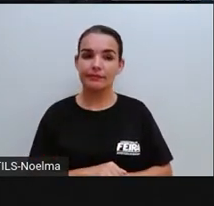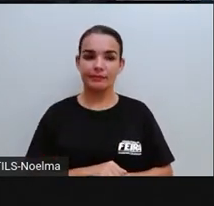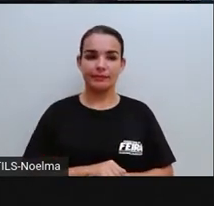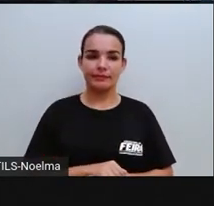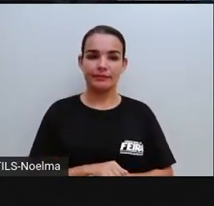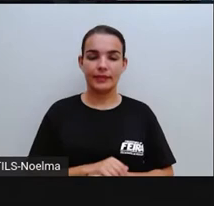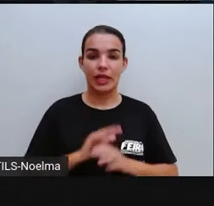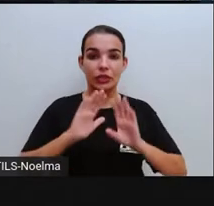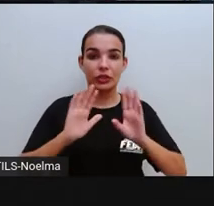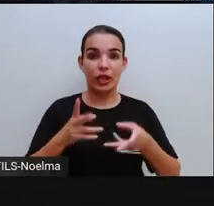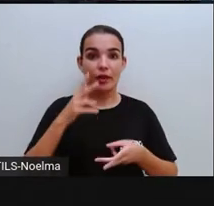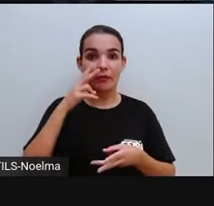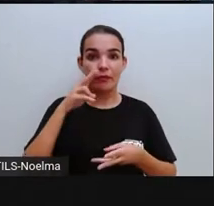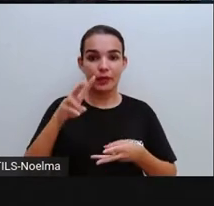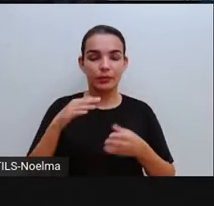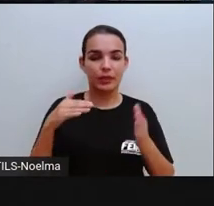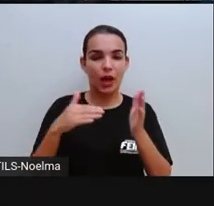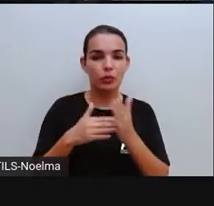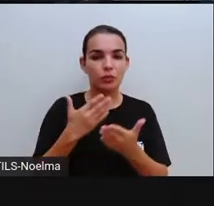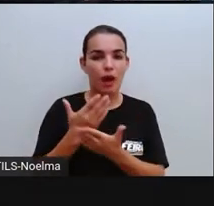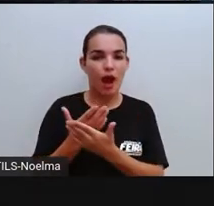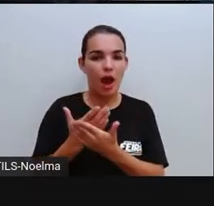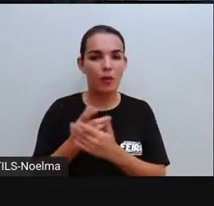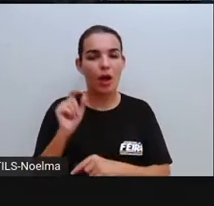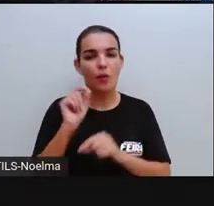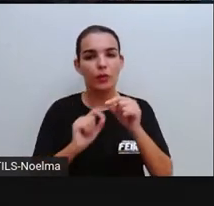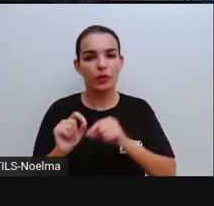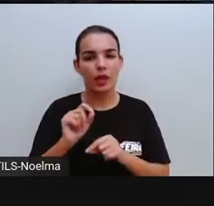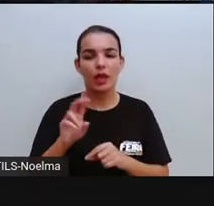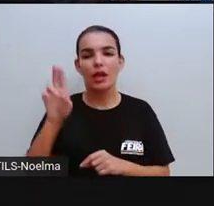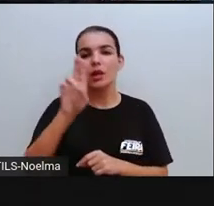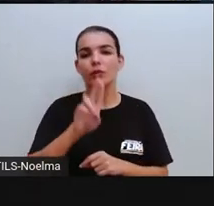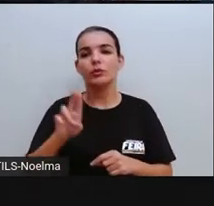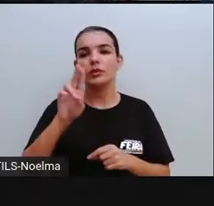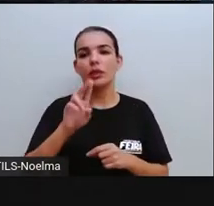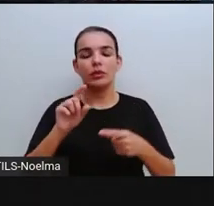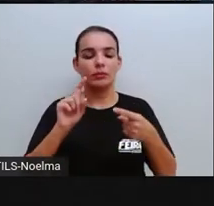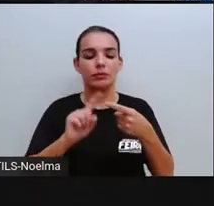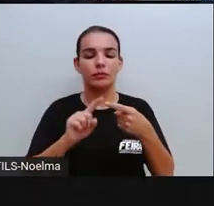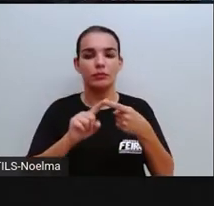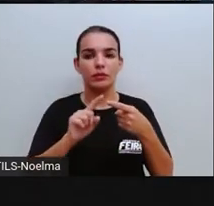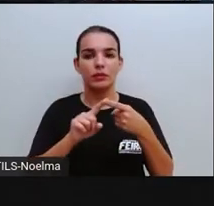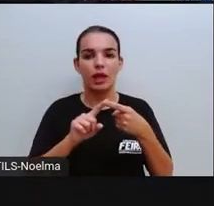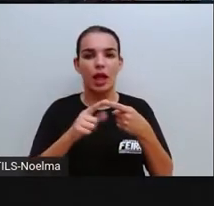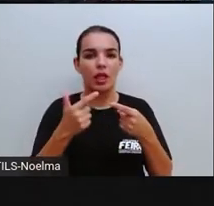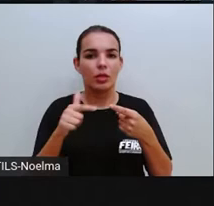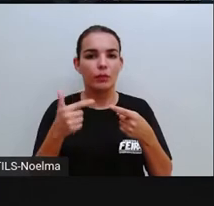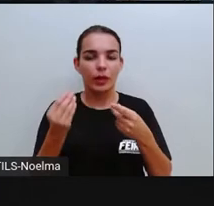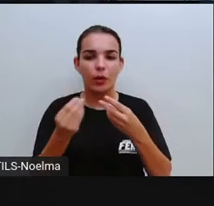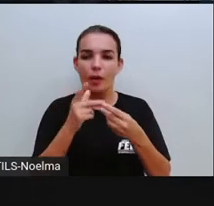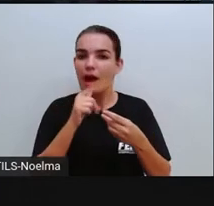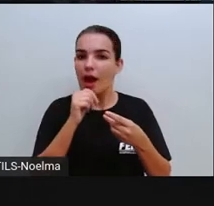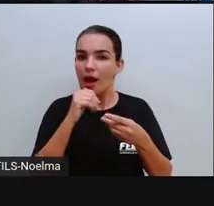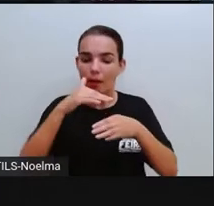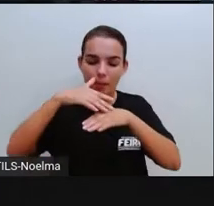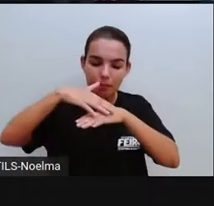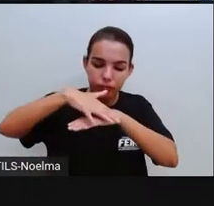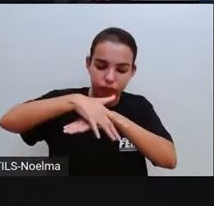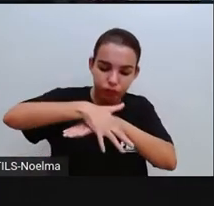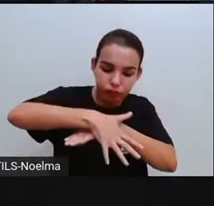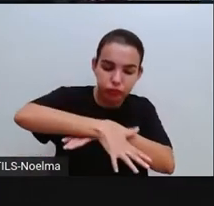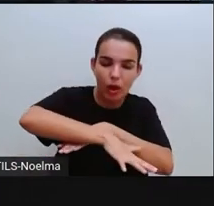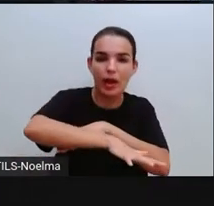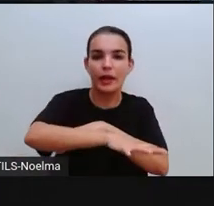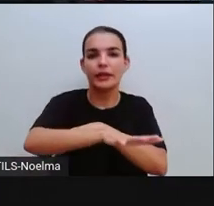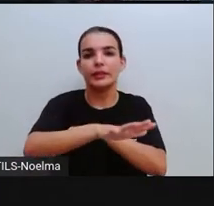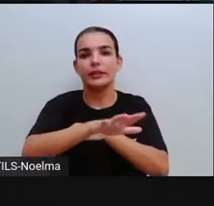Nós já vimos na última aula, falamos sobre a questão da impermeabilidade e permeabilidade.